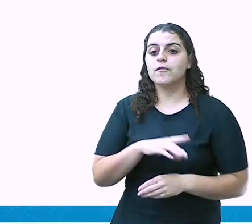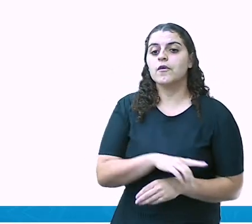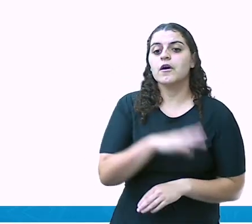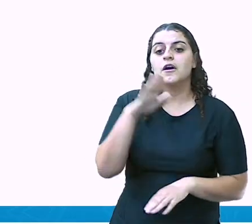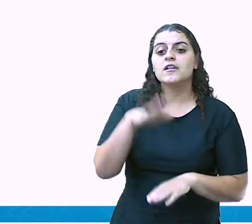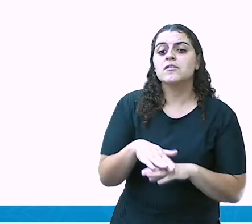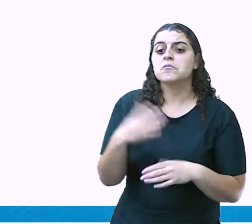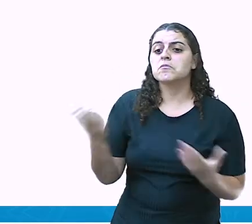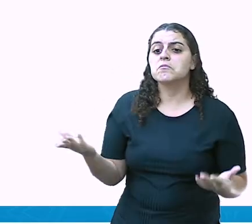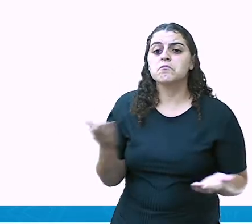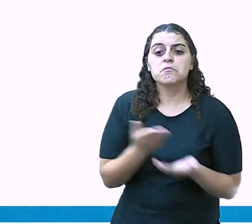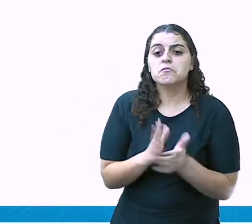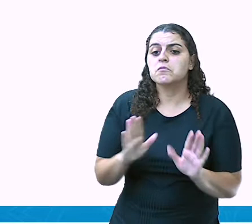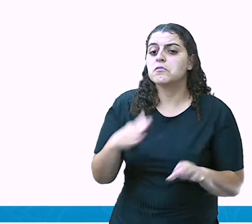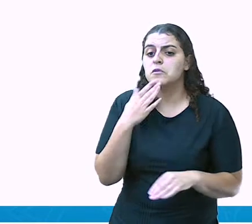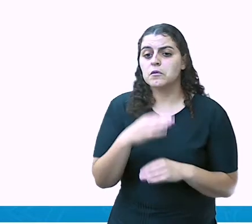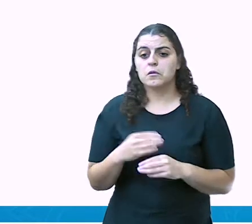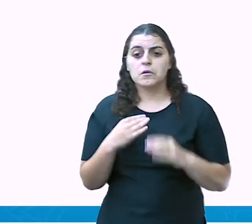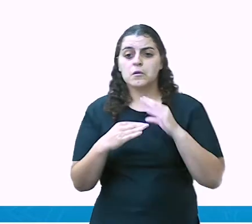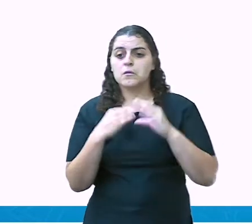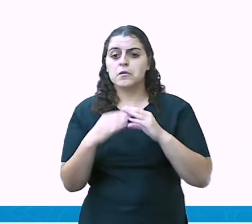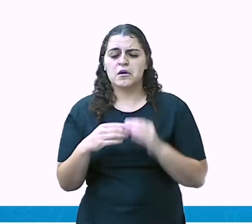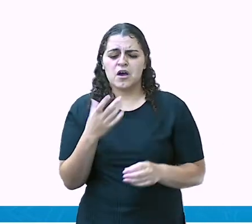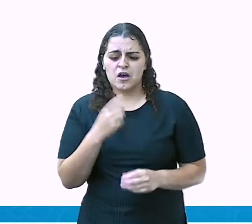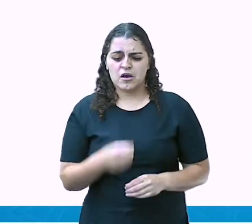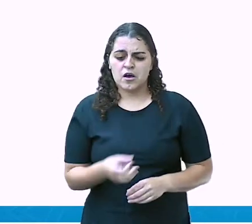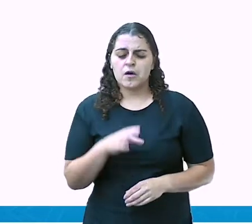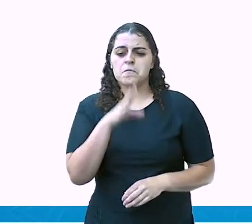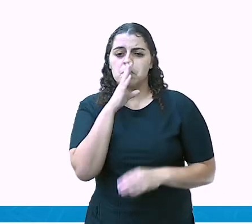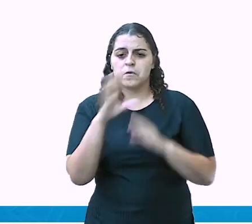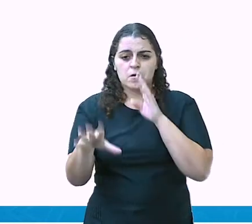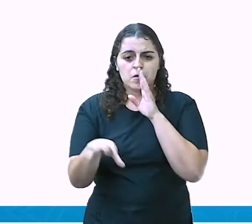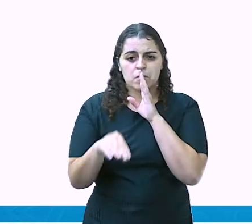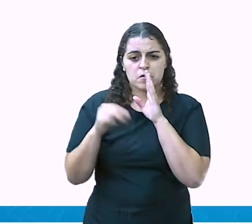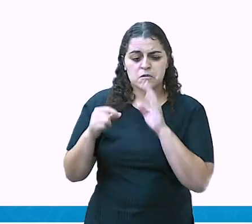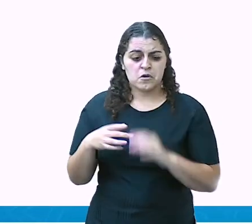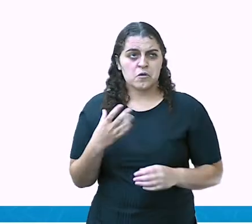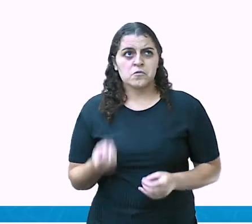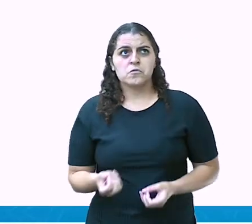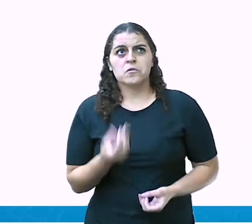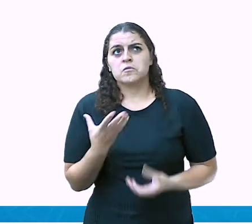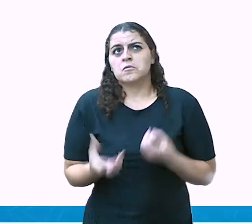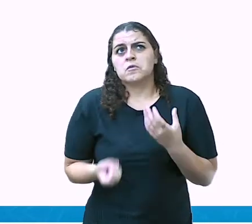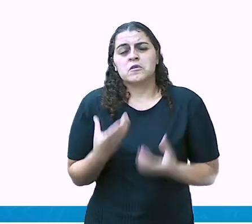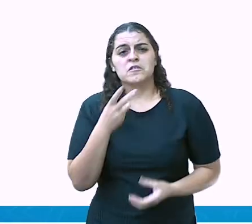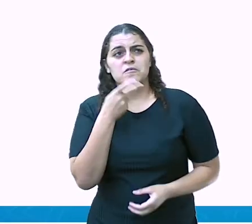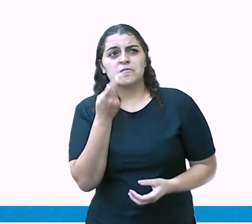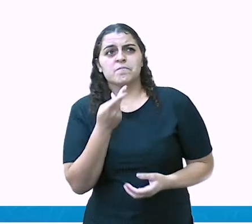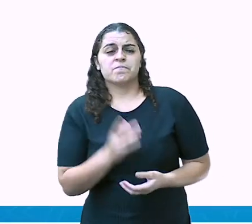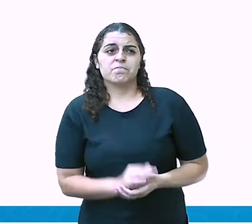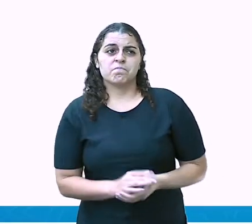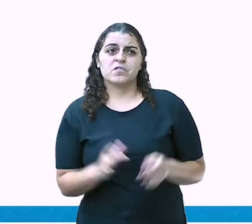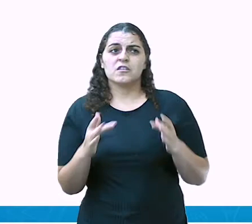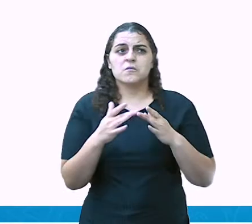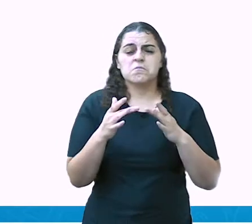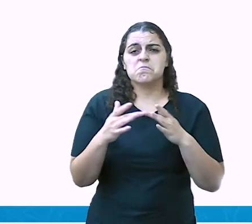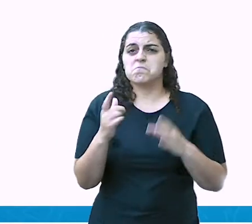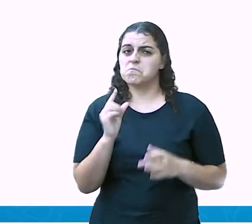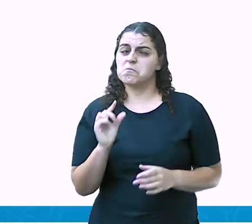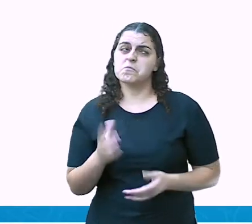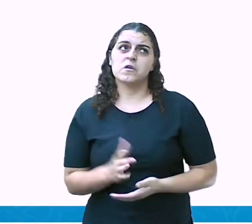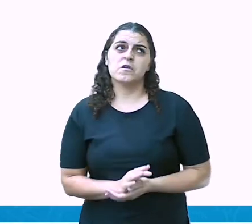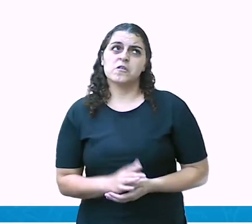Acabou a comunicação. A criança não consegue se expressar diante daquela pessoa que não é do seu convívio, por mais que ela